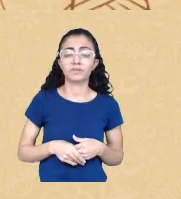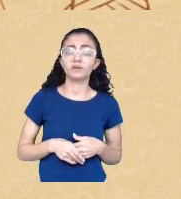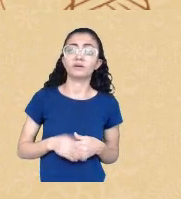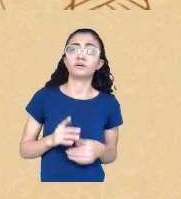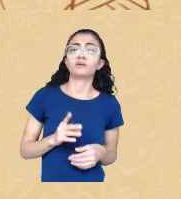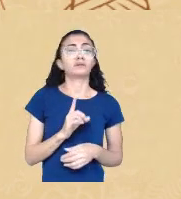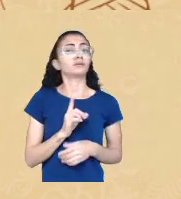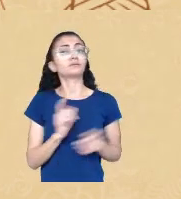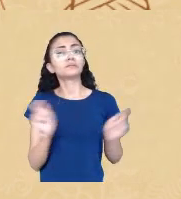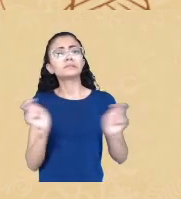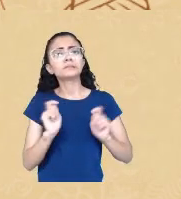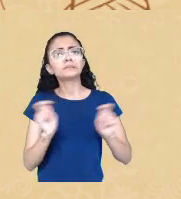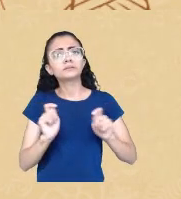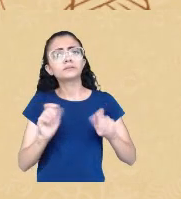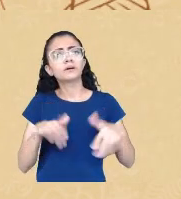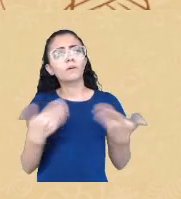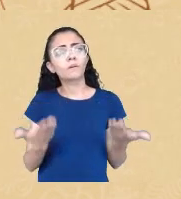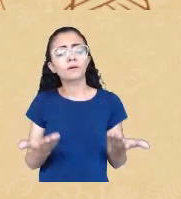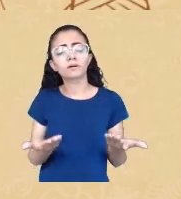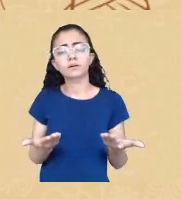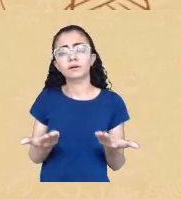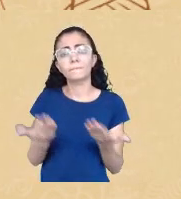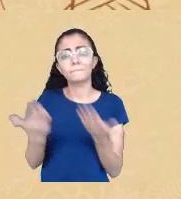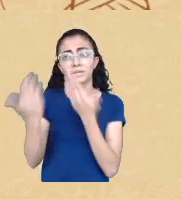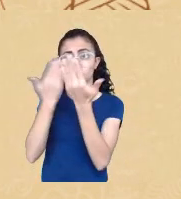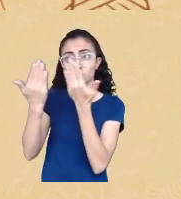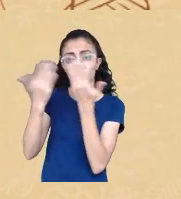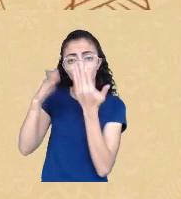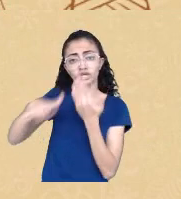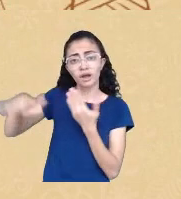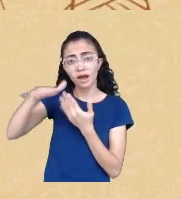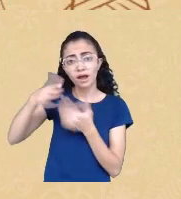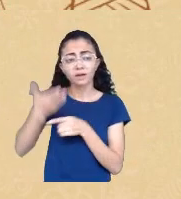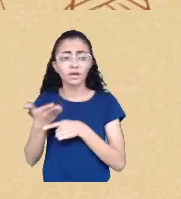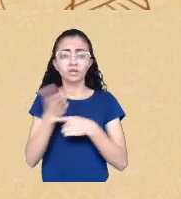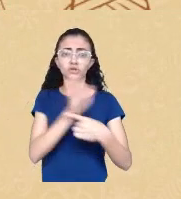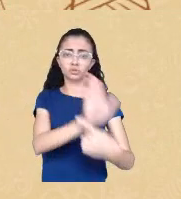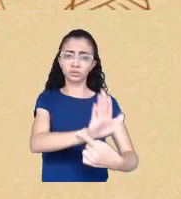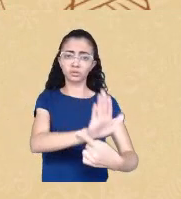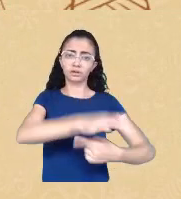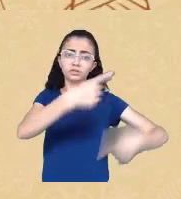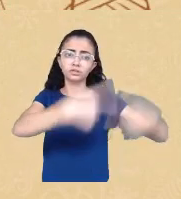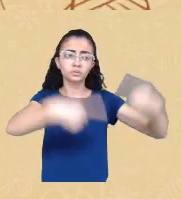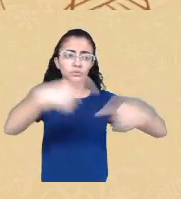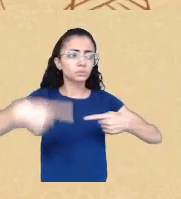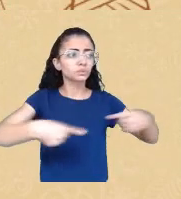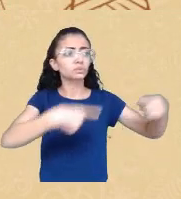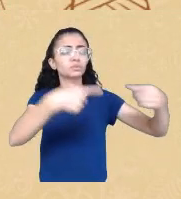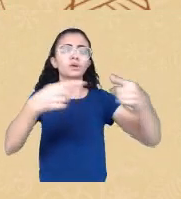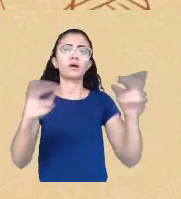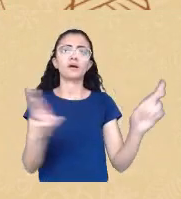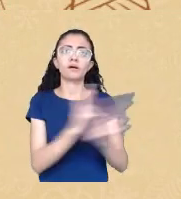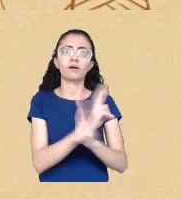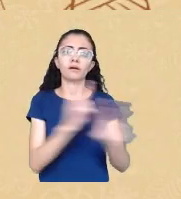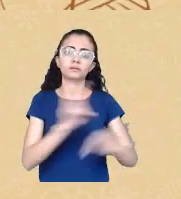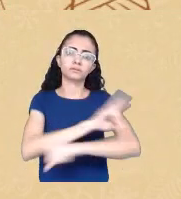psicologia contribuir na discussão das relações étnico-raciais no Brasil